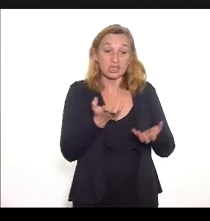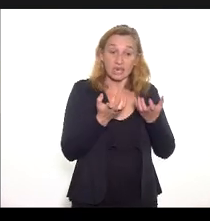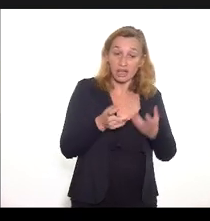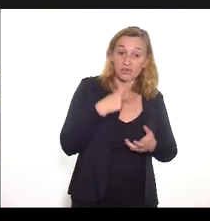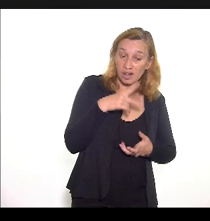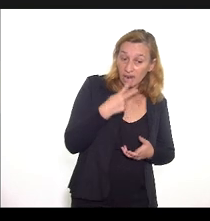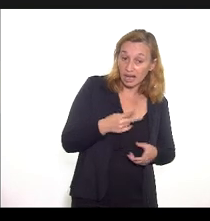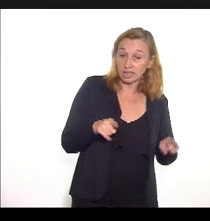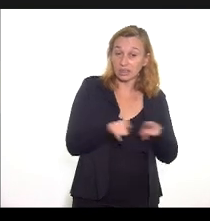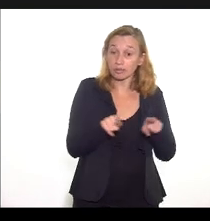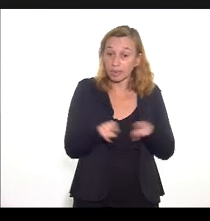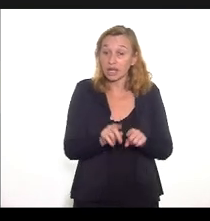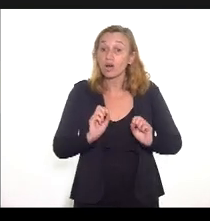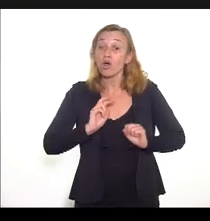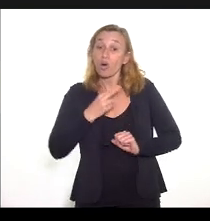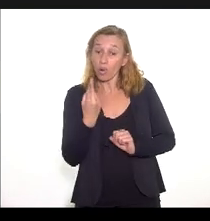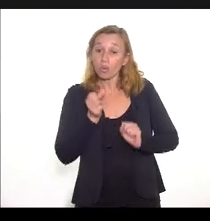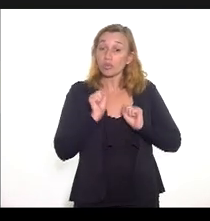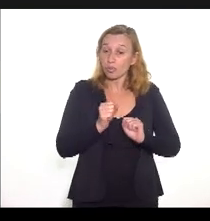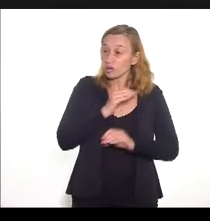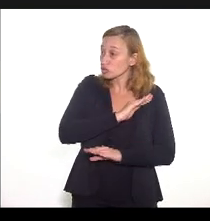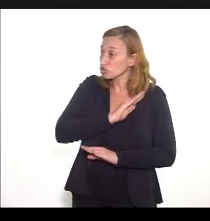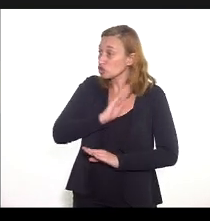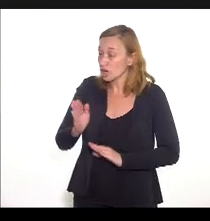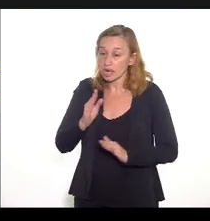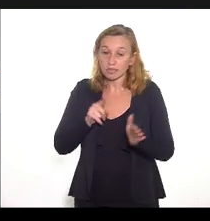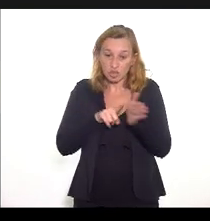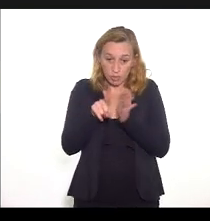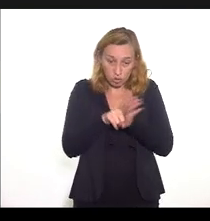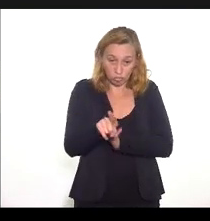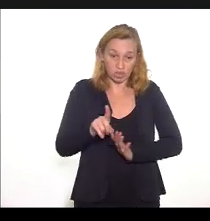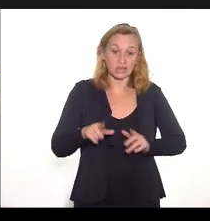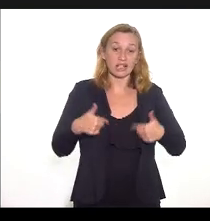consideração, ou se eu posso passar direto para as perguntas.